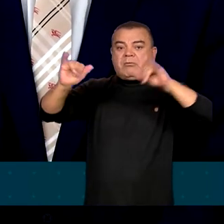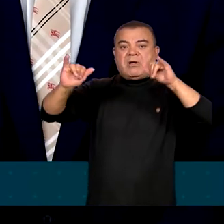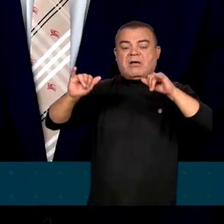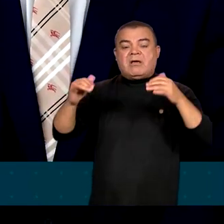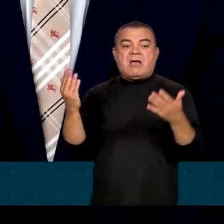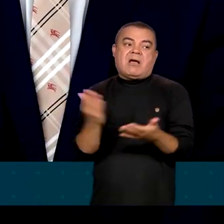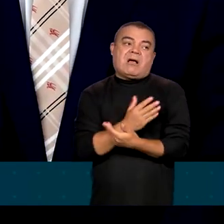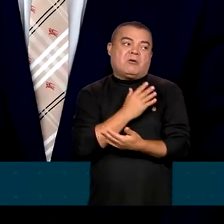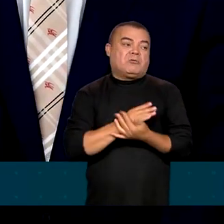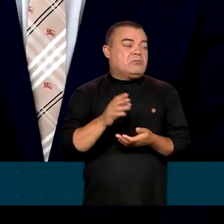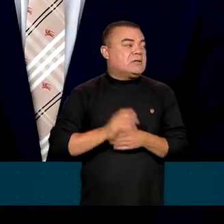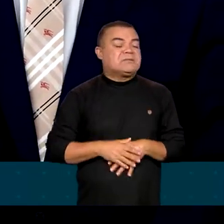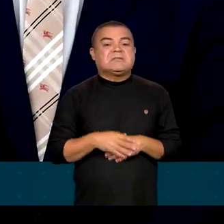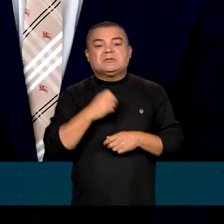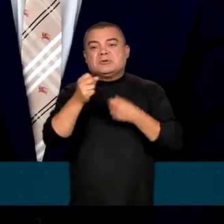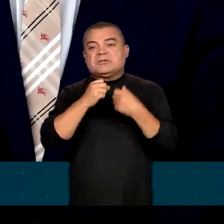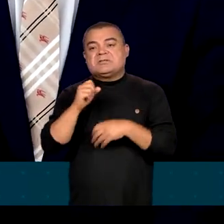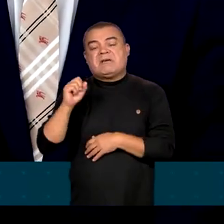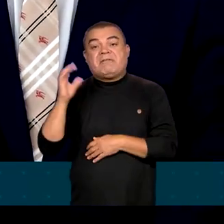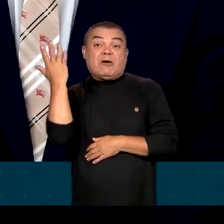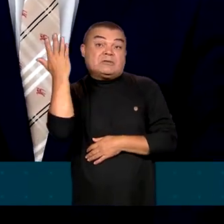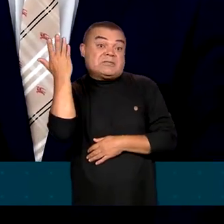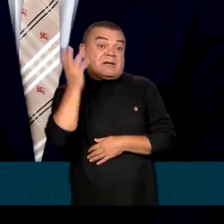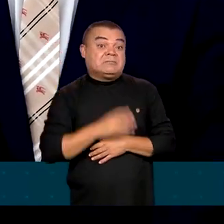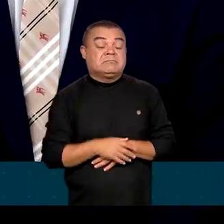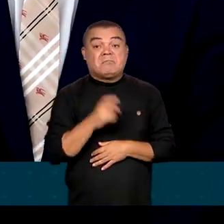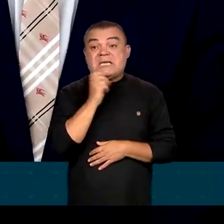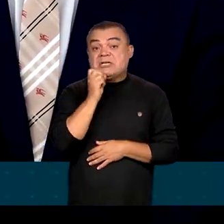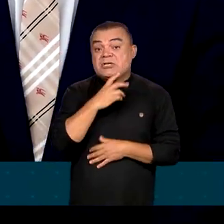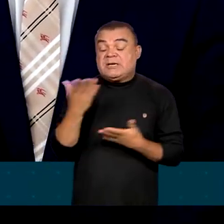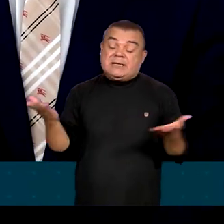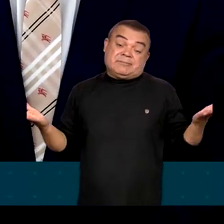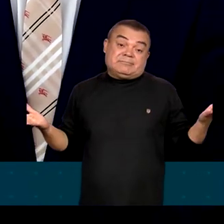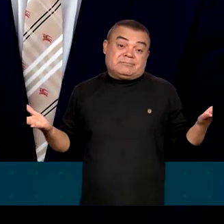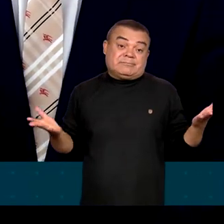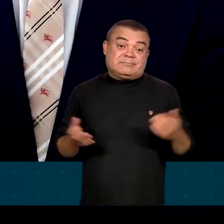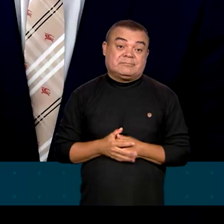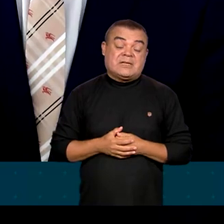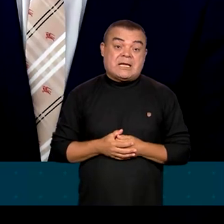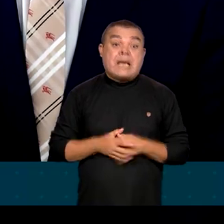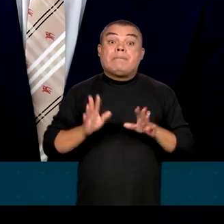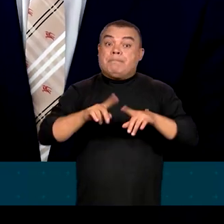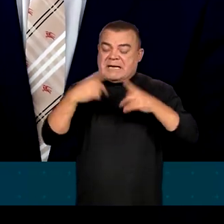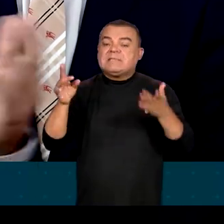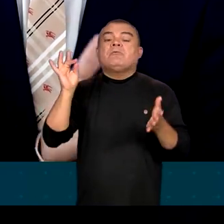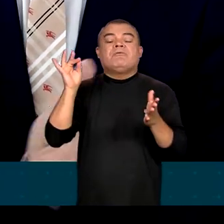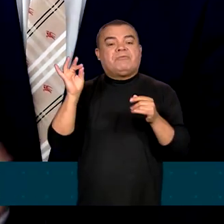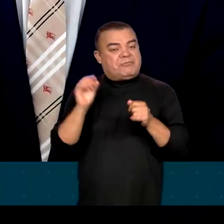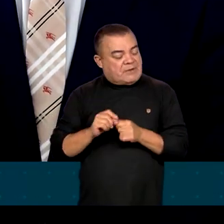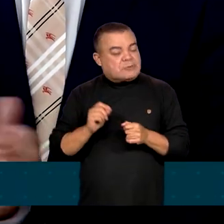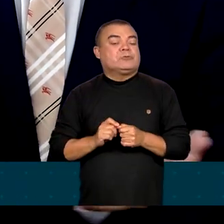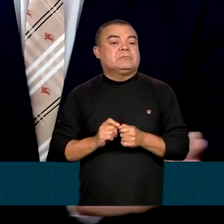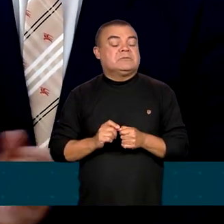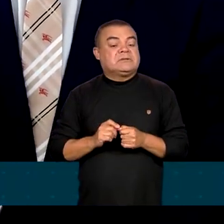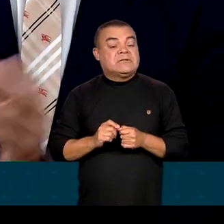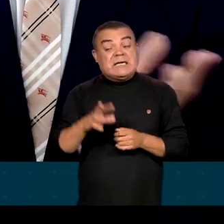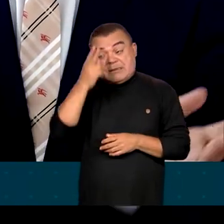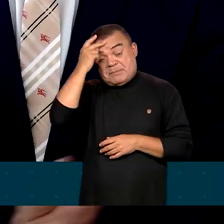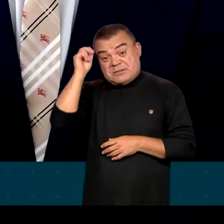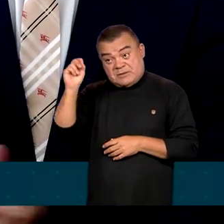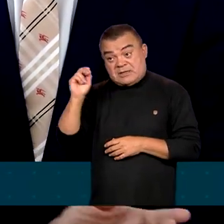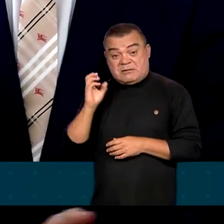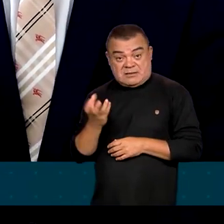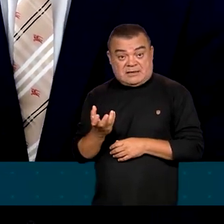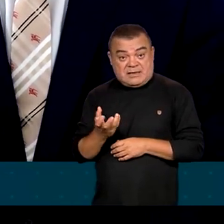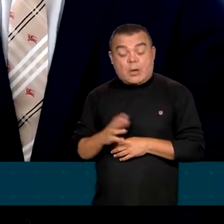Alguns chamam de fake news, outros dizem que é informação falsa. Mas isso é um fato. Quem quiser pegar, eu posso